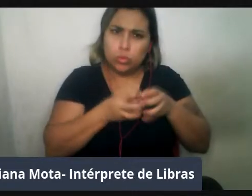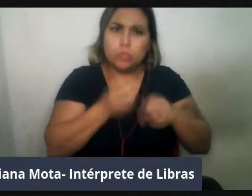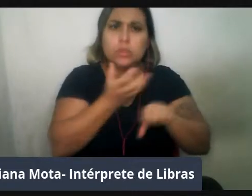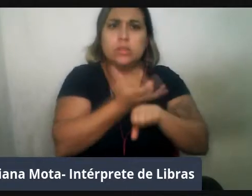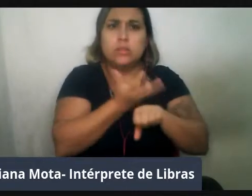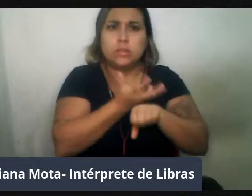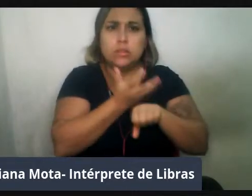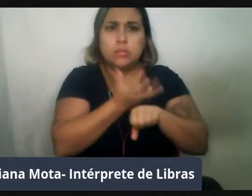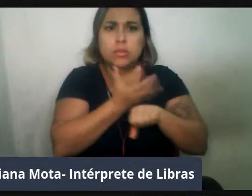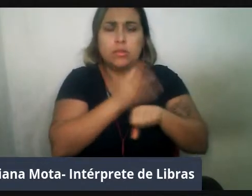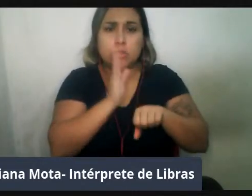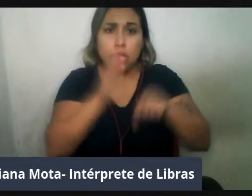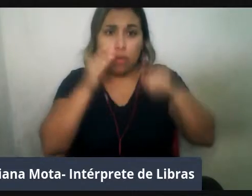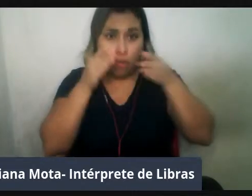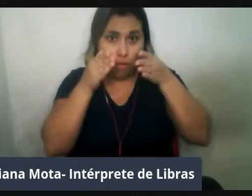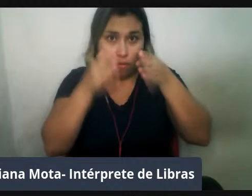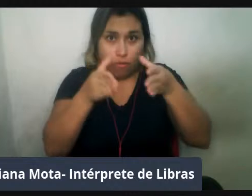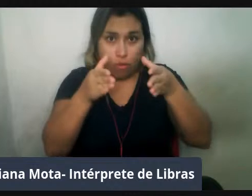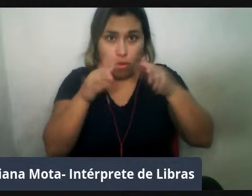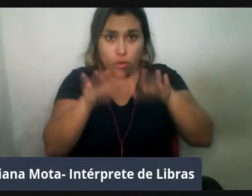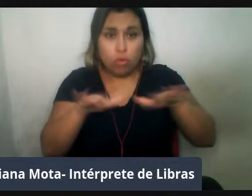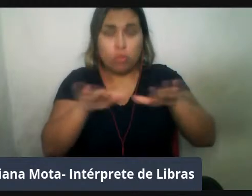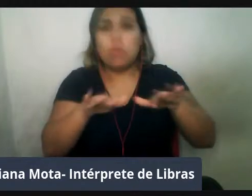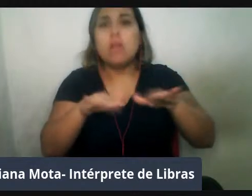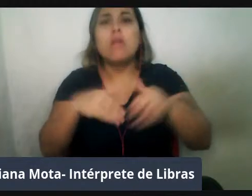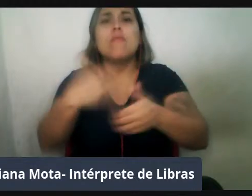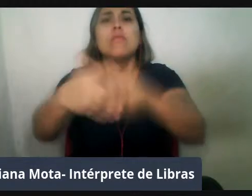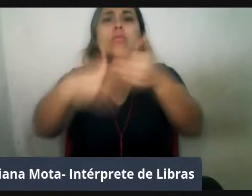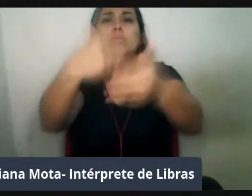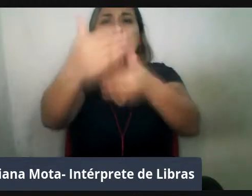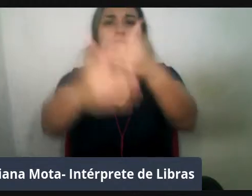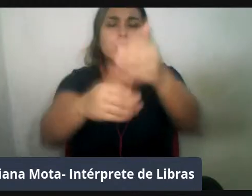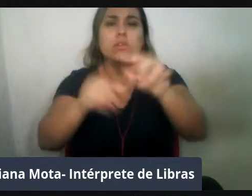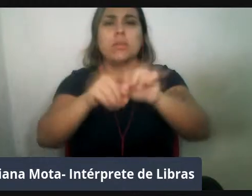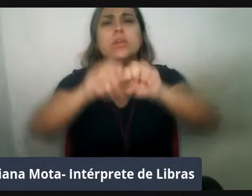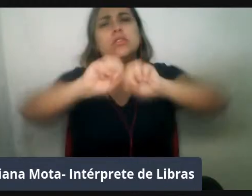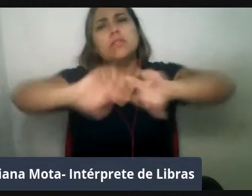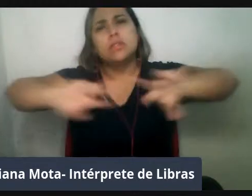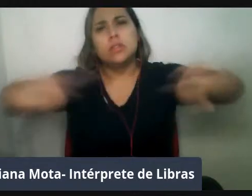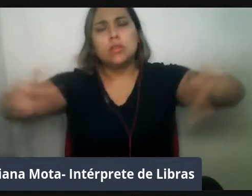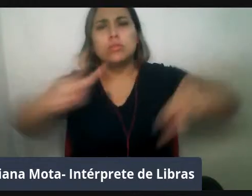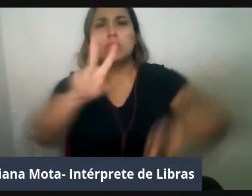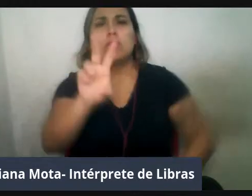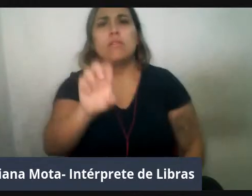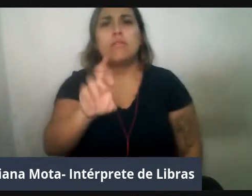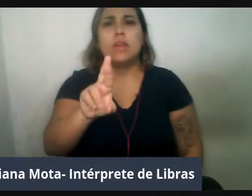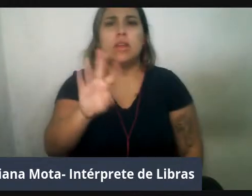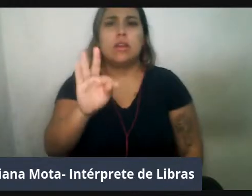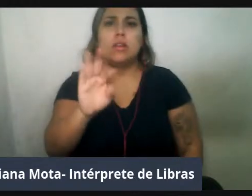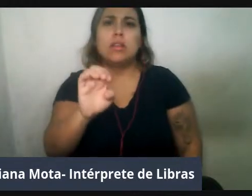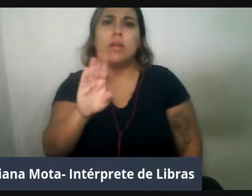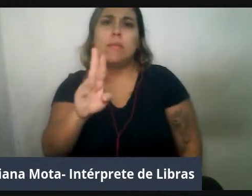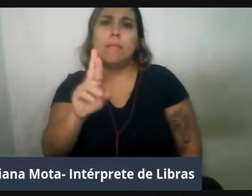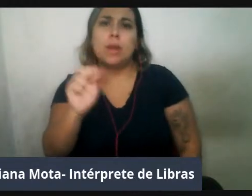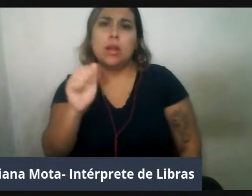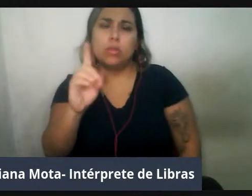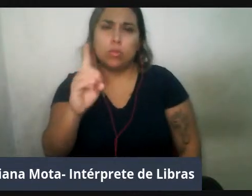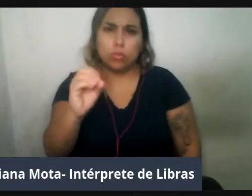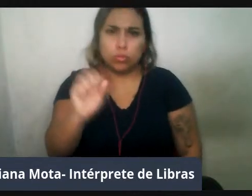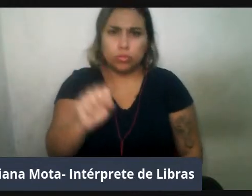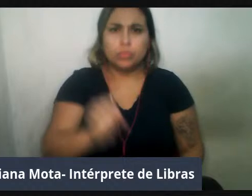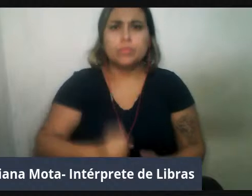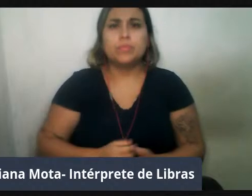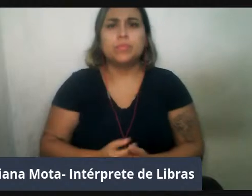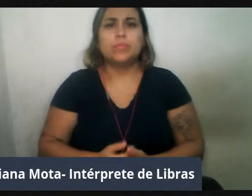para a origem, evolução e diversidade de vertebrados. E os alunos ficaram com a responsabilidade de